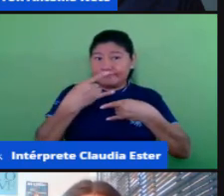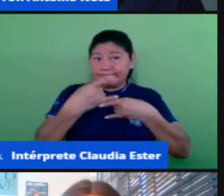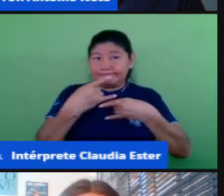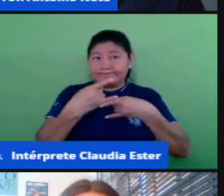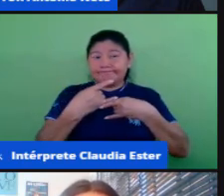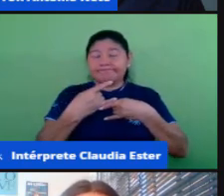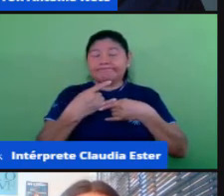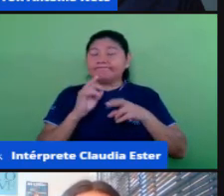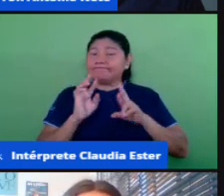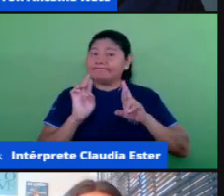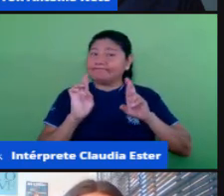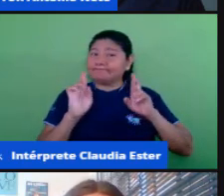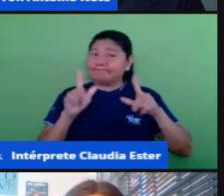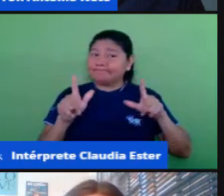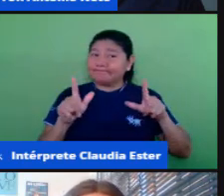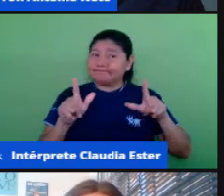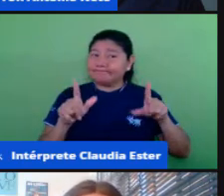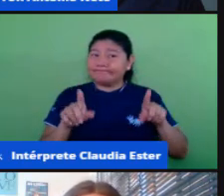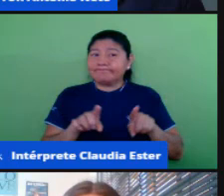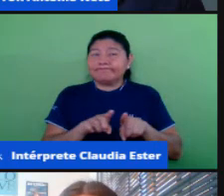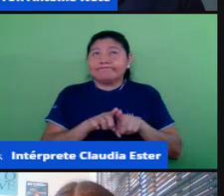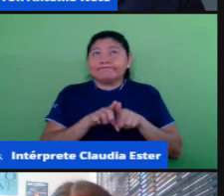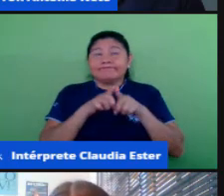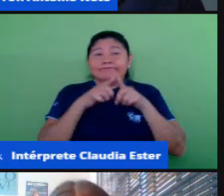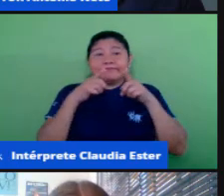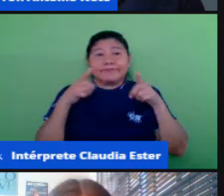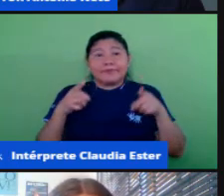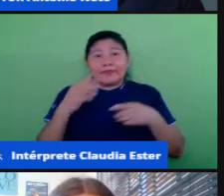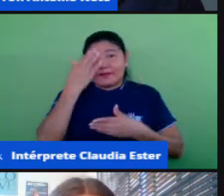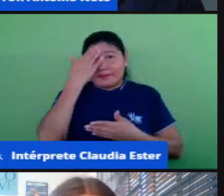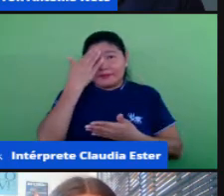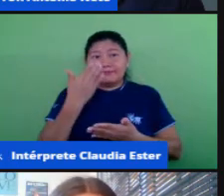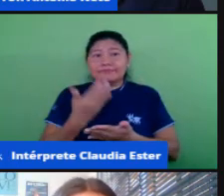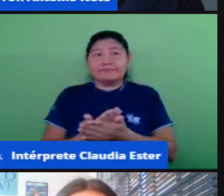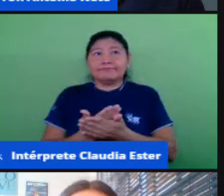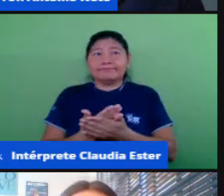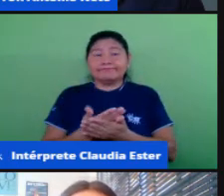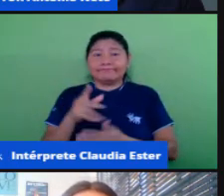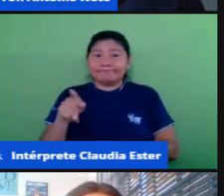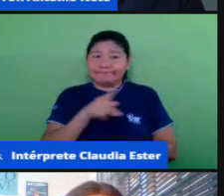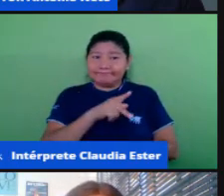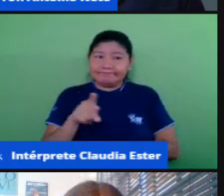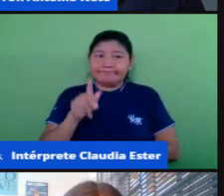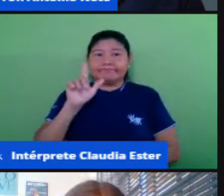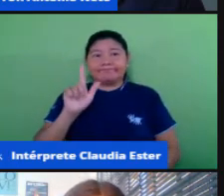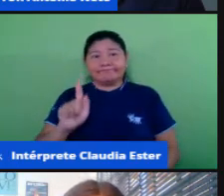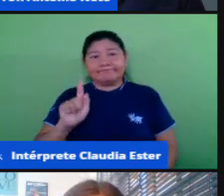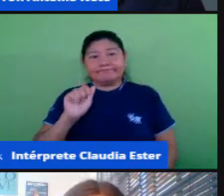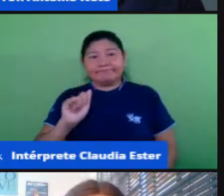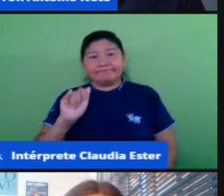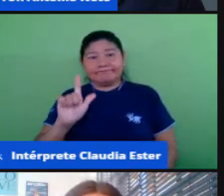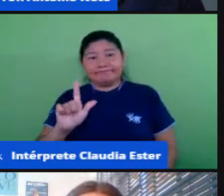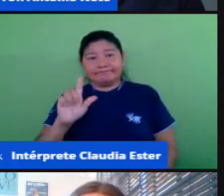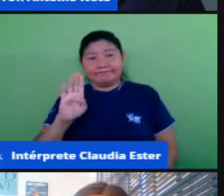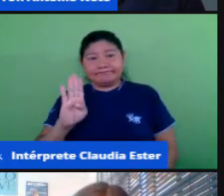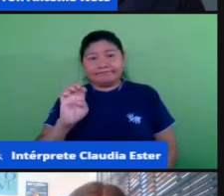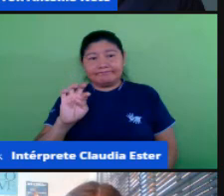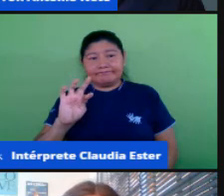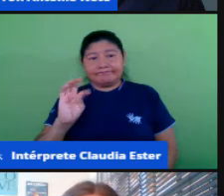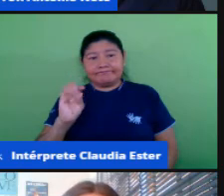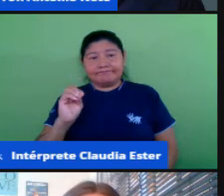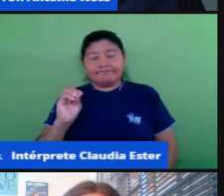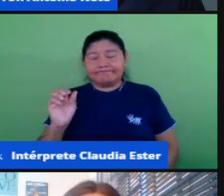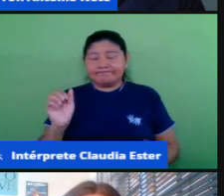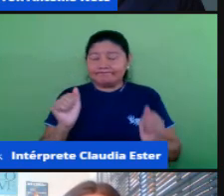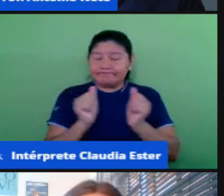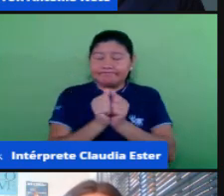estamos fazendo, mas acreditando que o professor Gil está aqui conosco, nos dando força, né, para